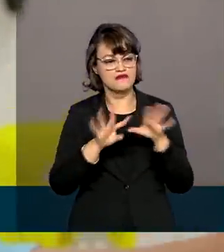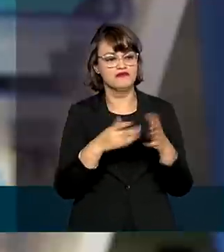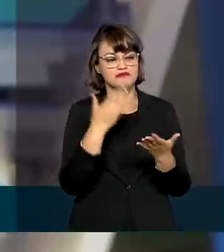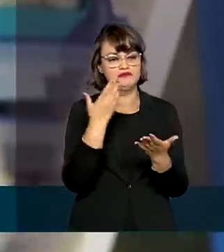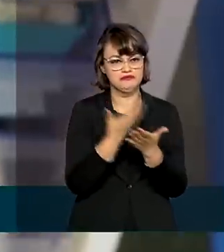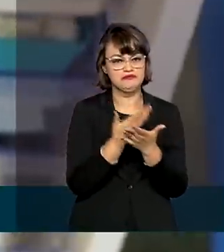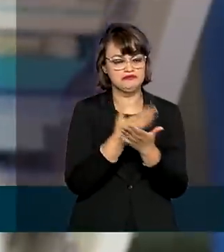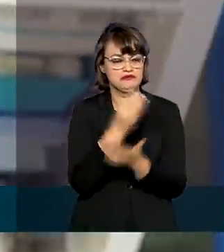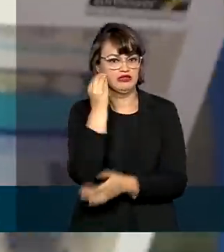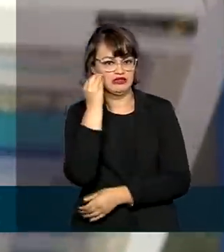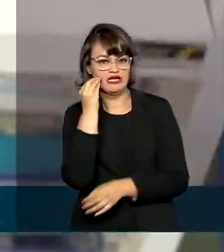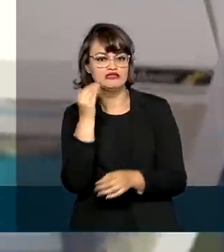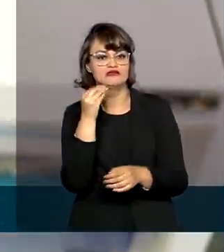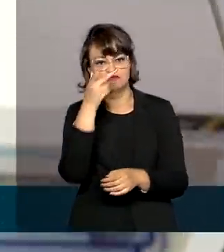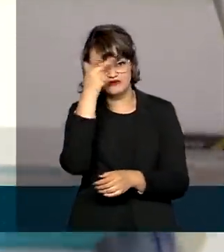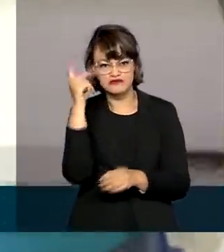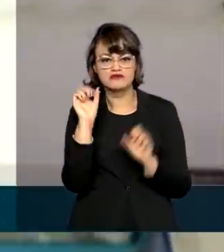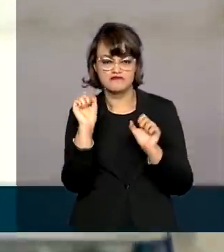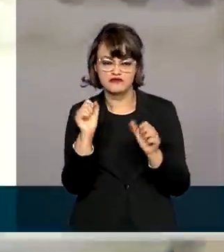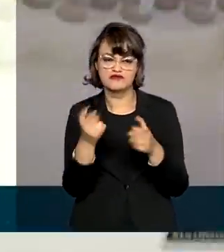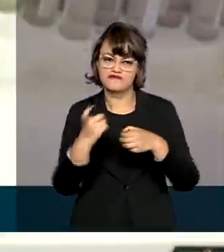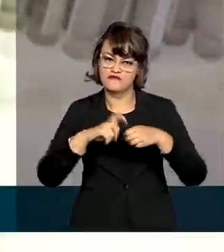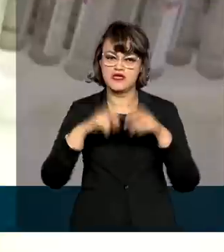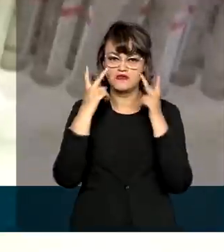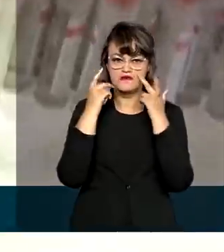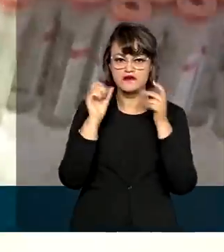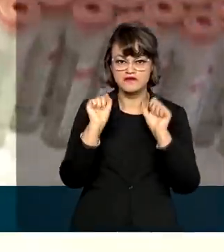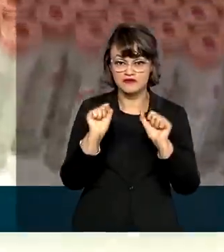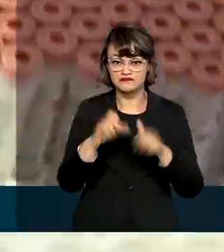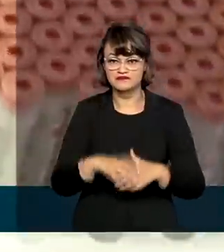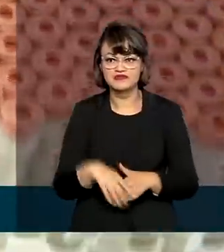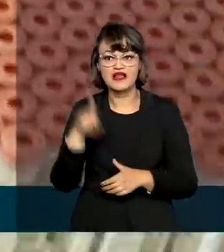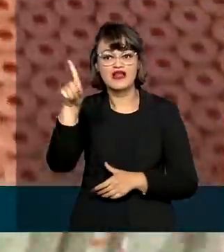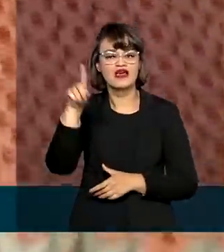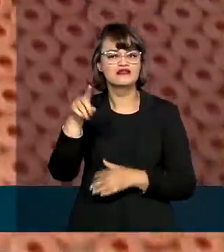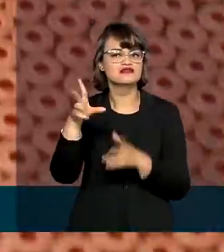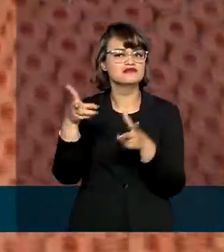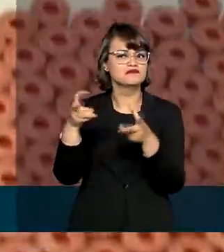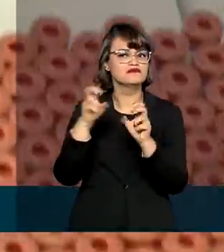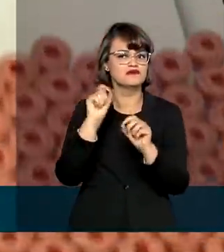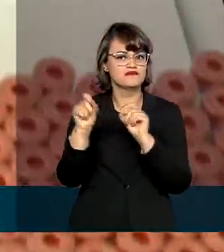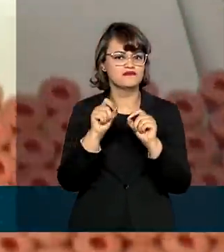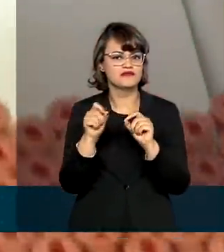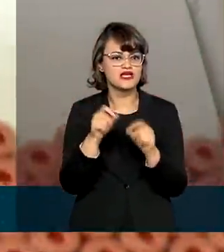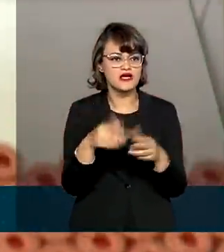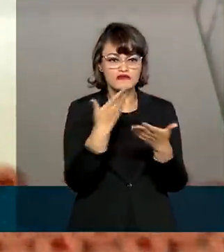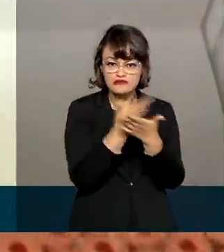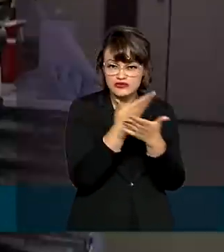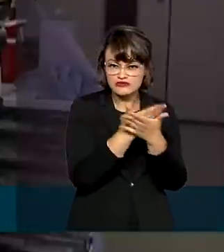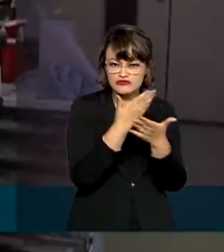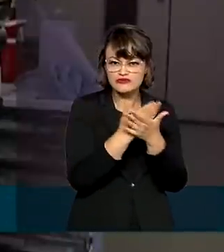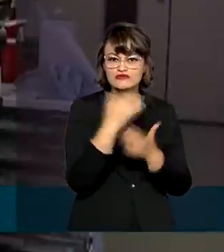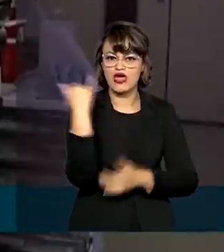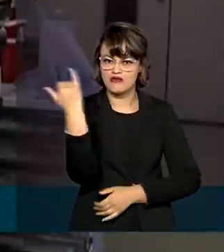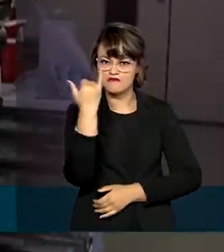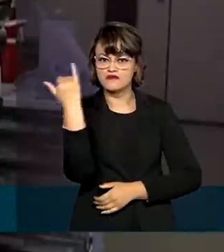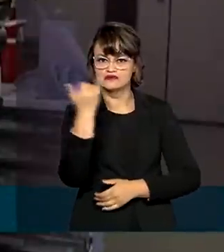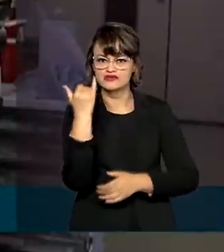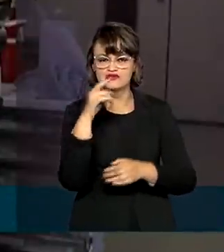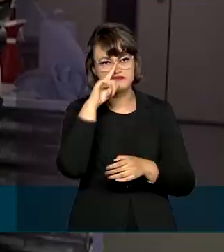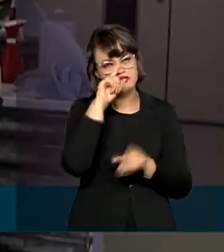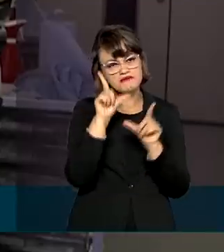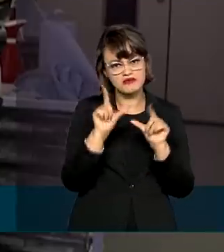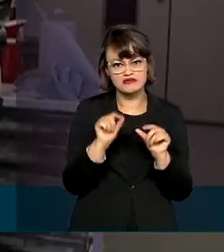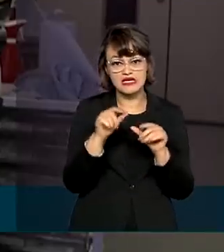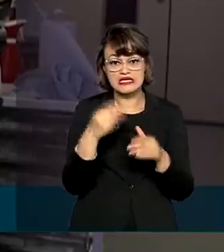dos testes clínicos em humanos a partir de hoje. A conclusão da agência é que os benefícios dos estudos se sobrepõem aos riscos e que, por